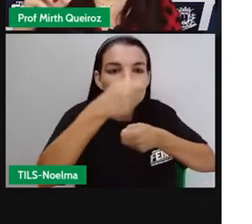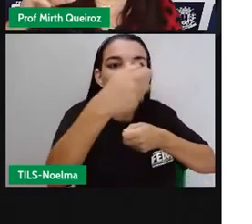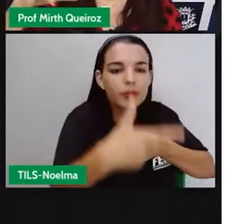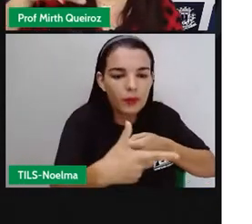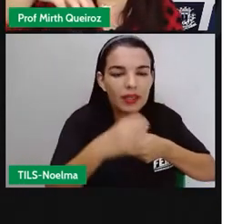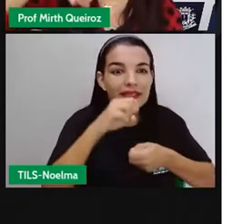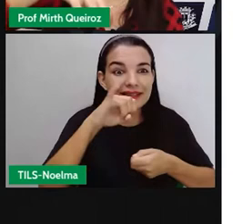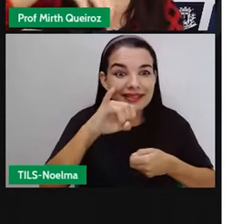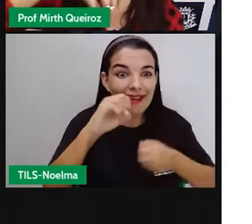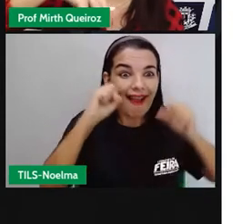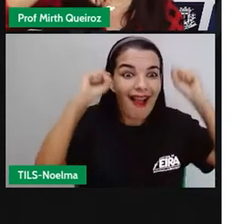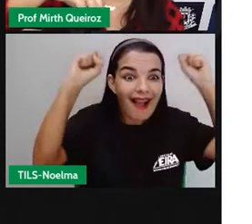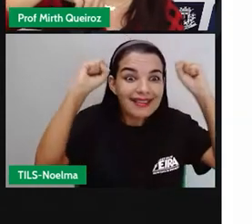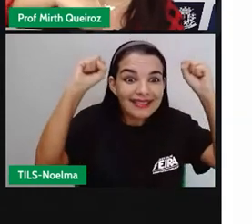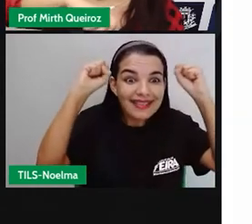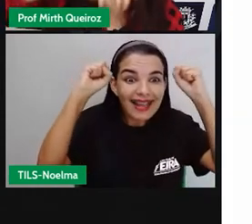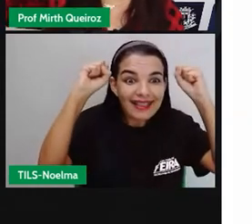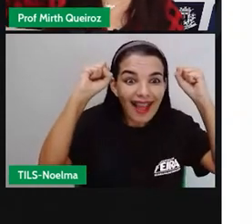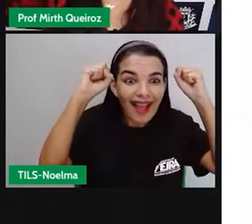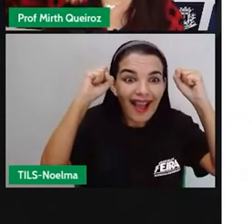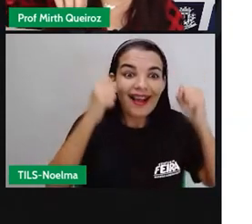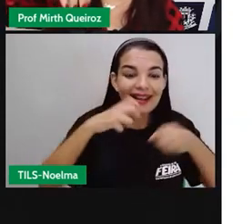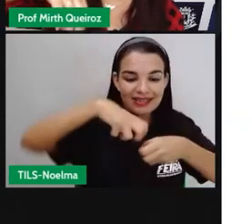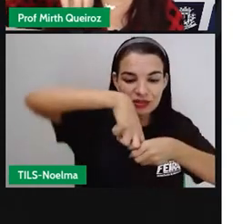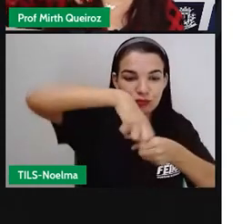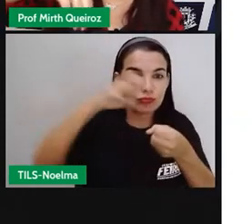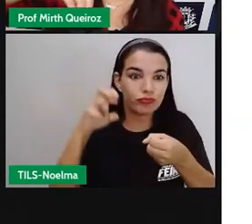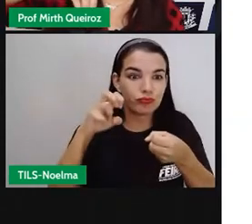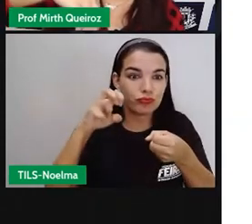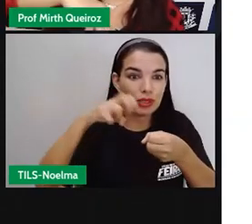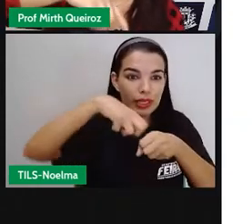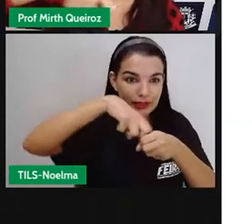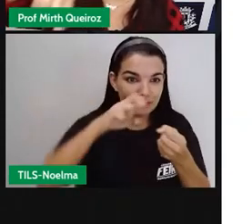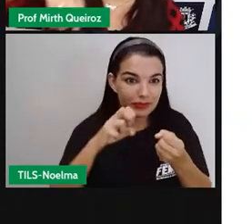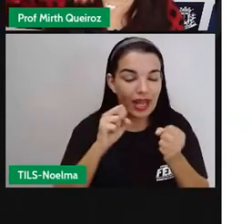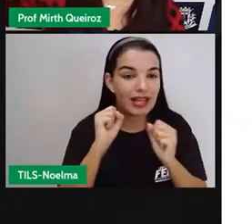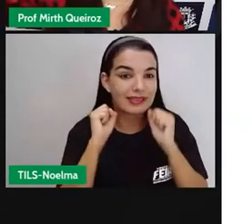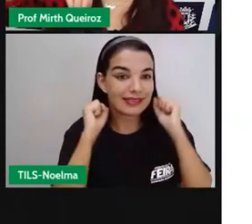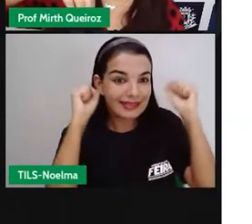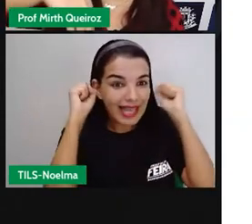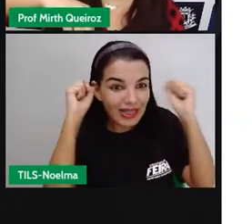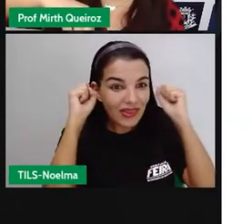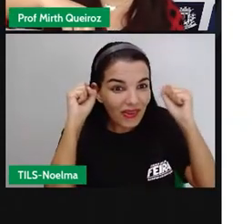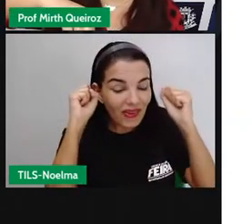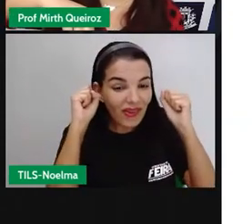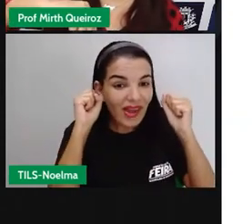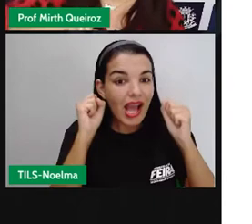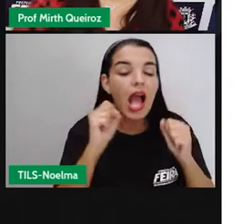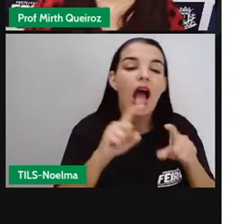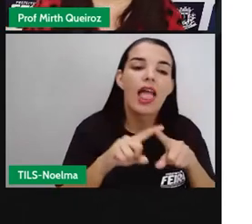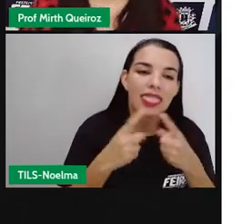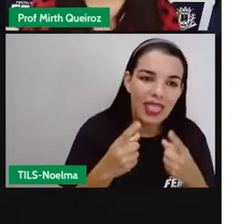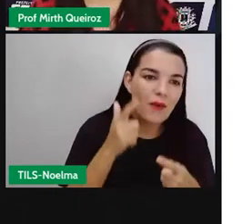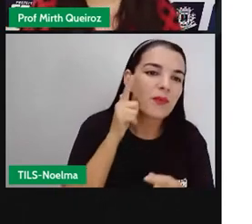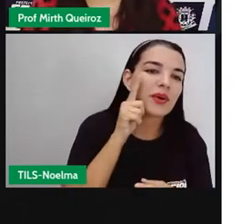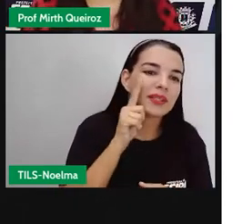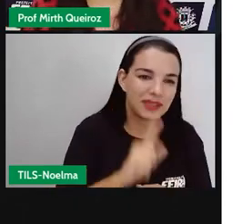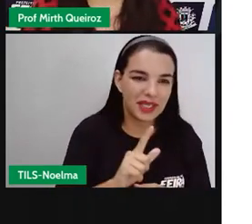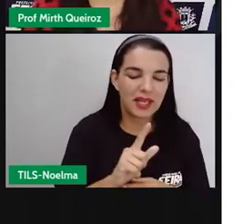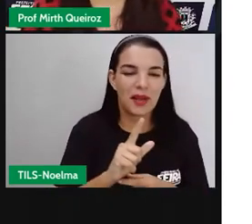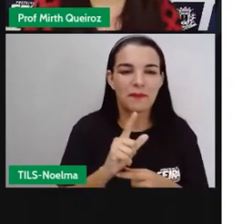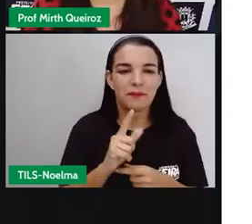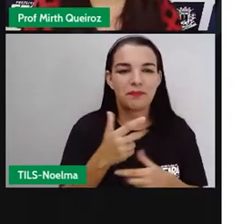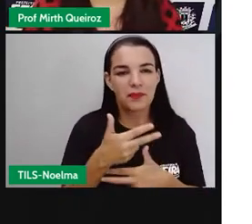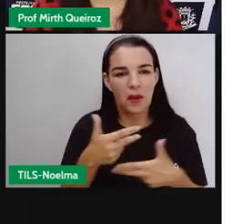dentro, né? No caso ali, conseguir colocar em volta ali da garrafinha, ganha um